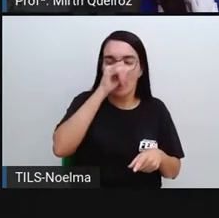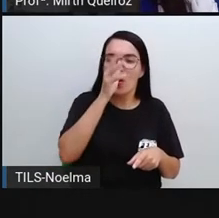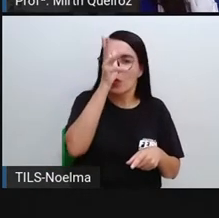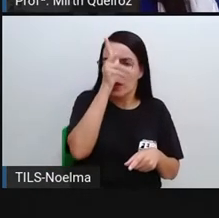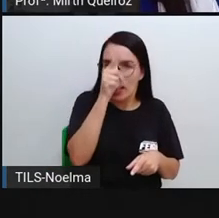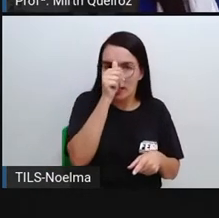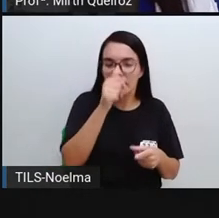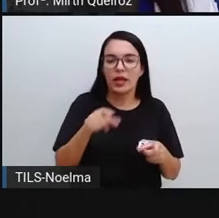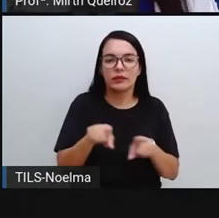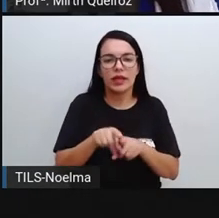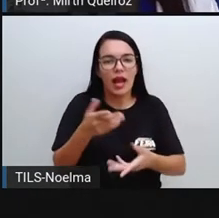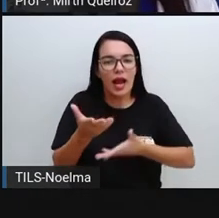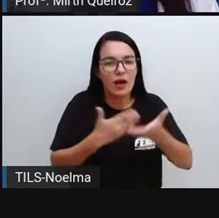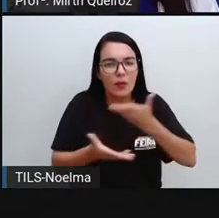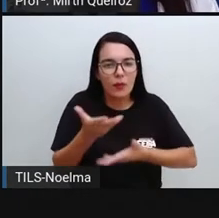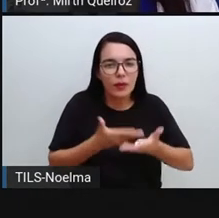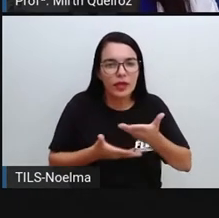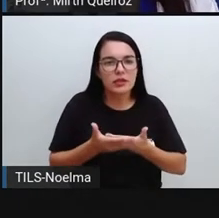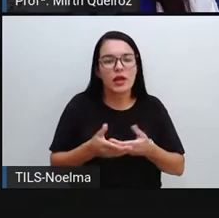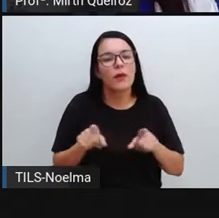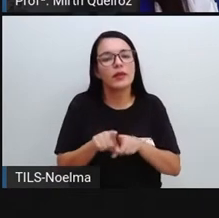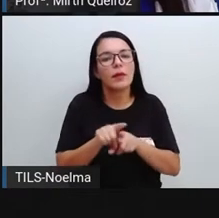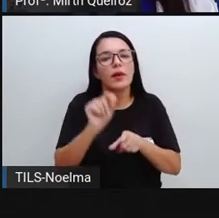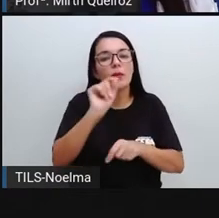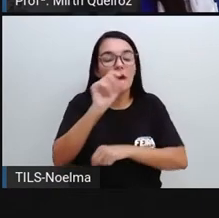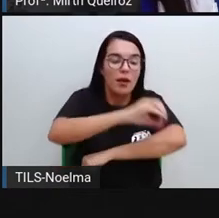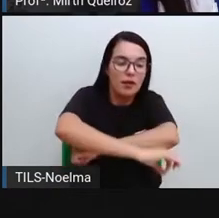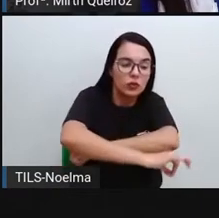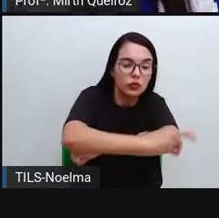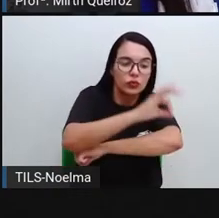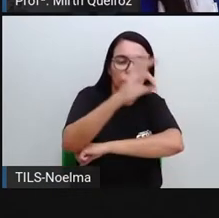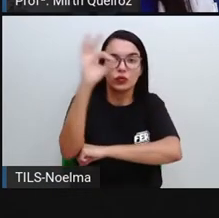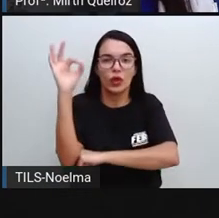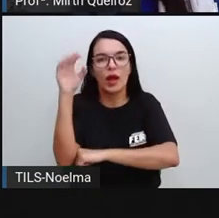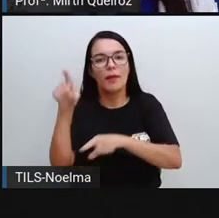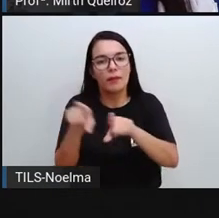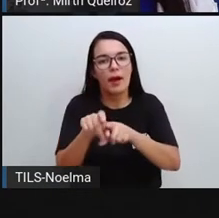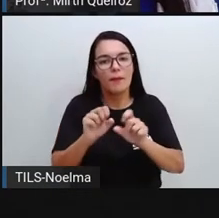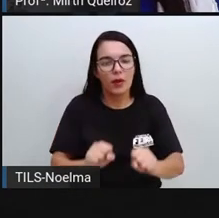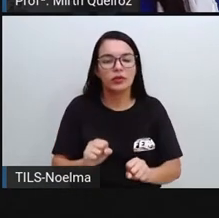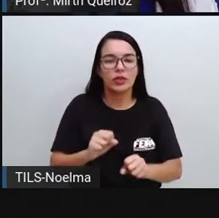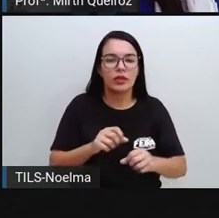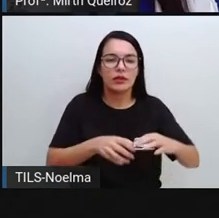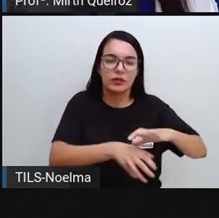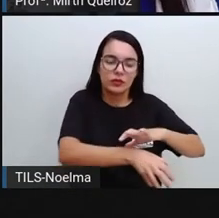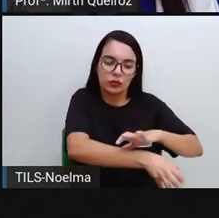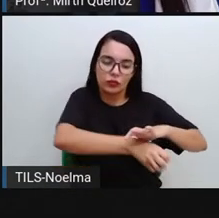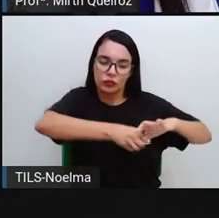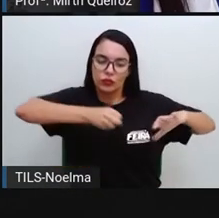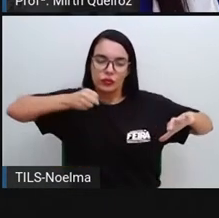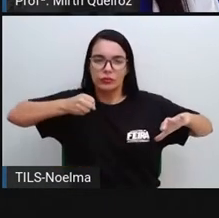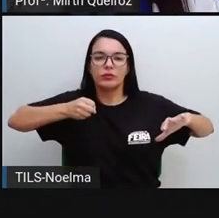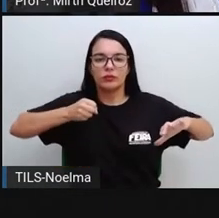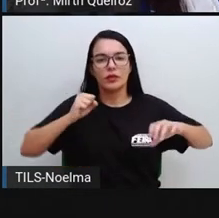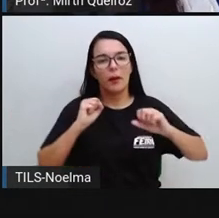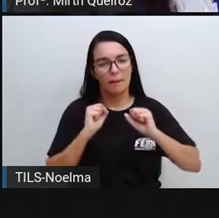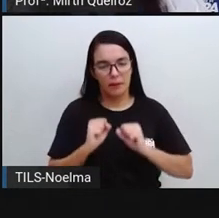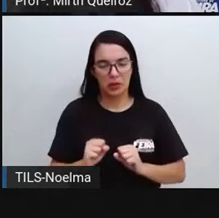caprinos, suínos. E o extrativismo, que pode ser extrativismo vegetal ou pode ser o extrativismo